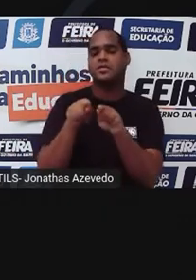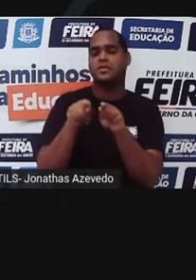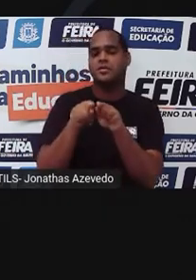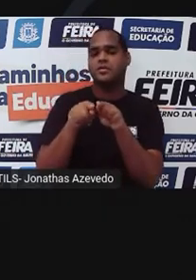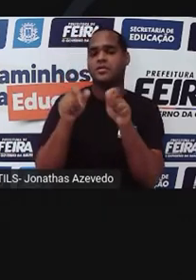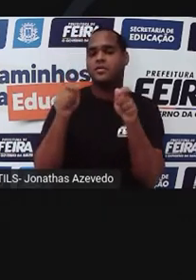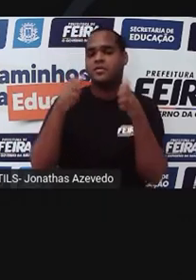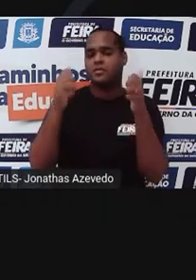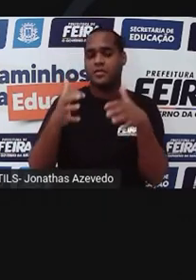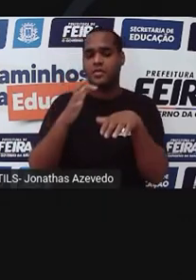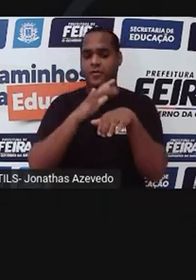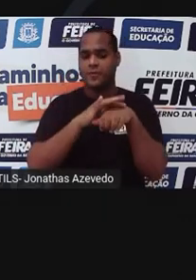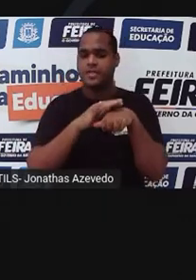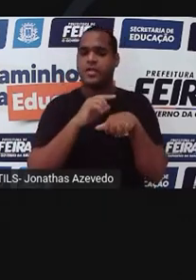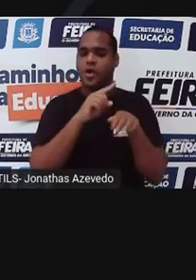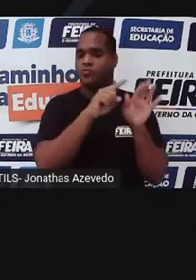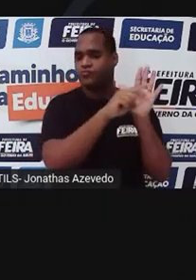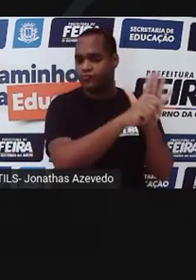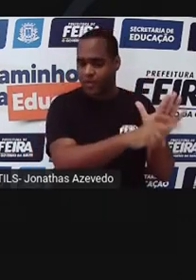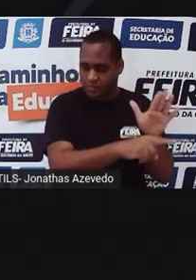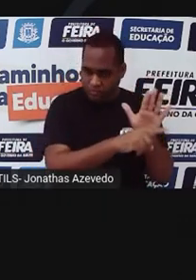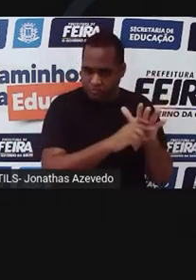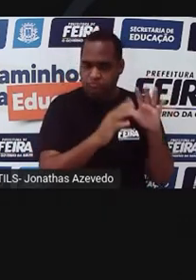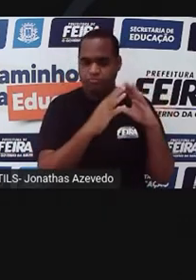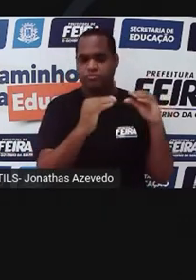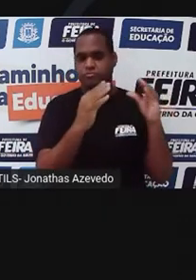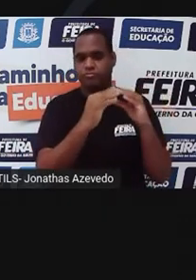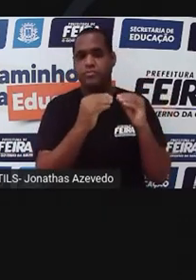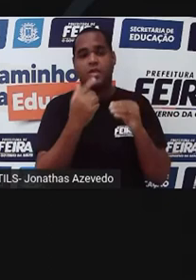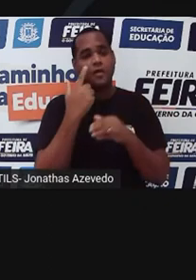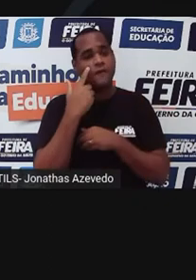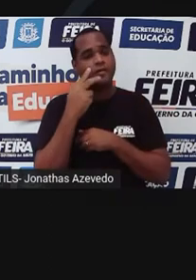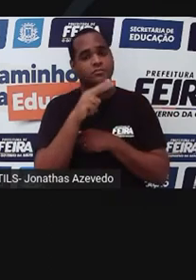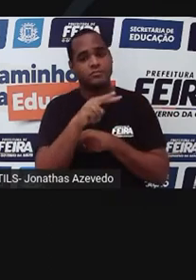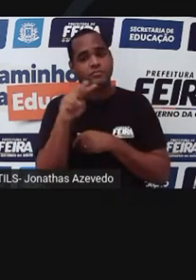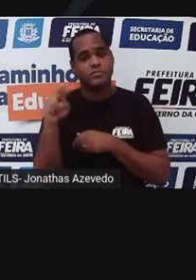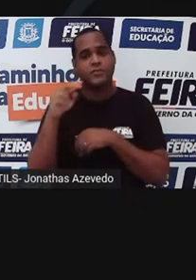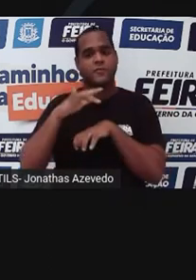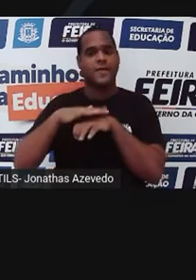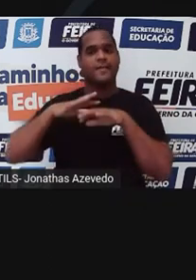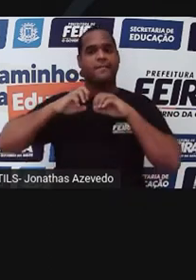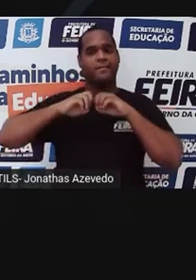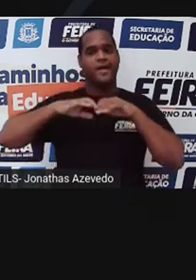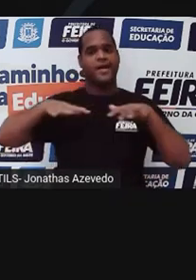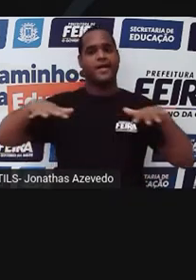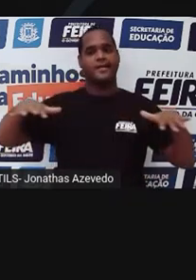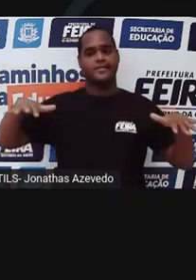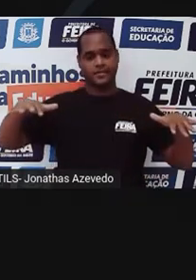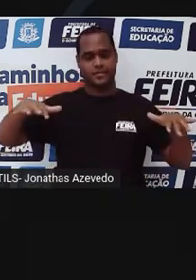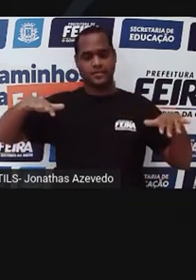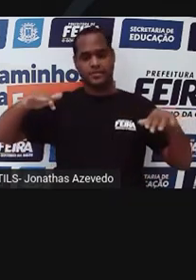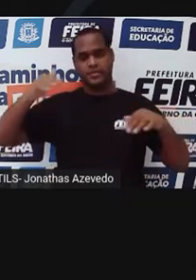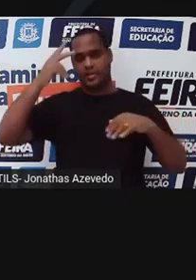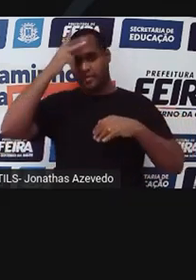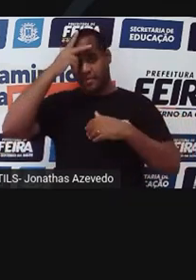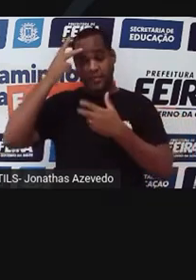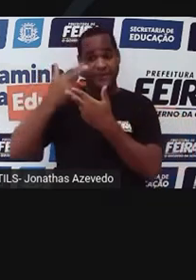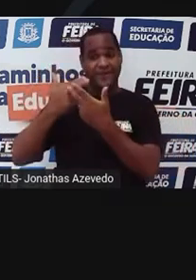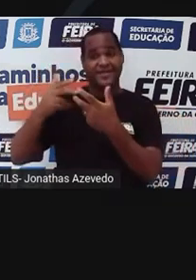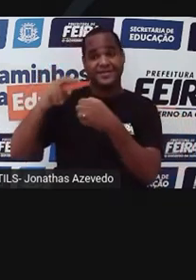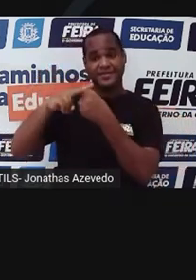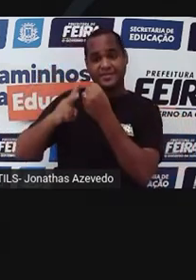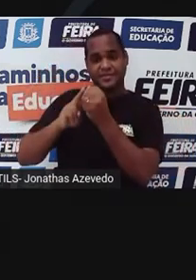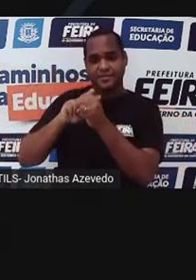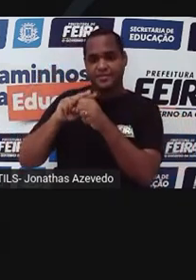dos primeiros doentes. E nós vimos uma doença avassaladora, porque as pessoas adquiriam o vírus,